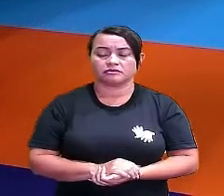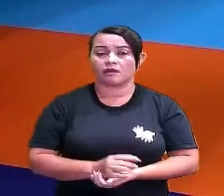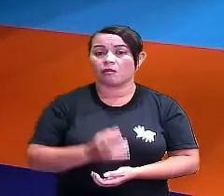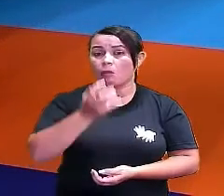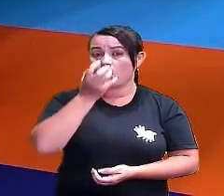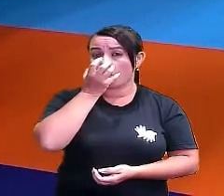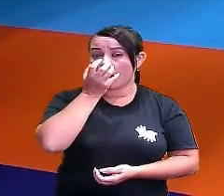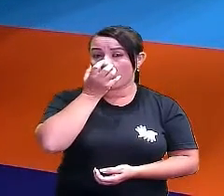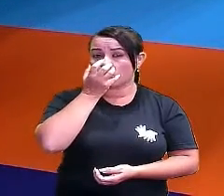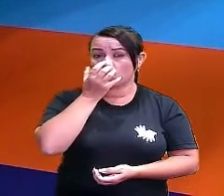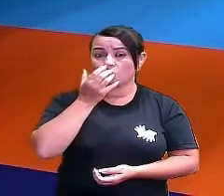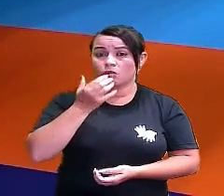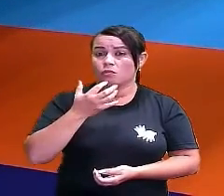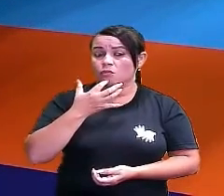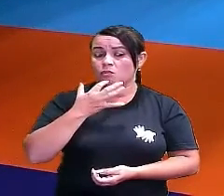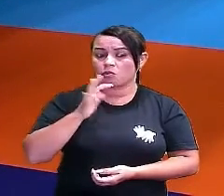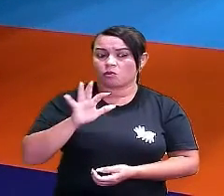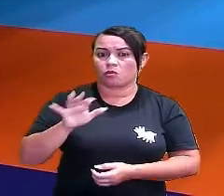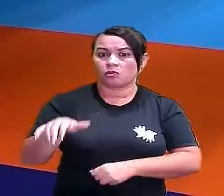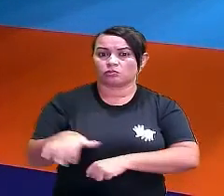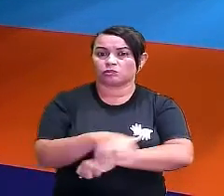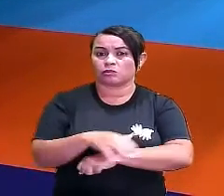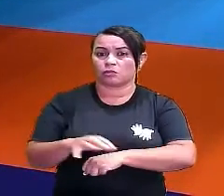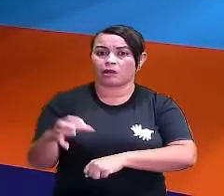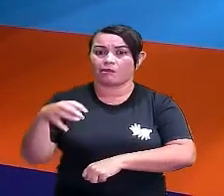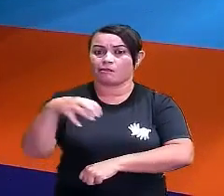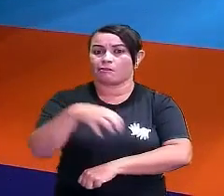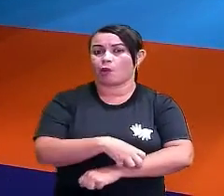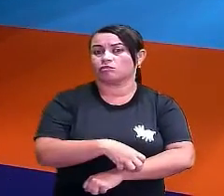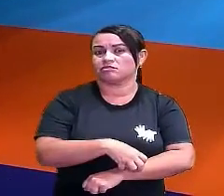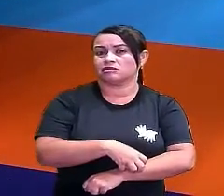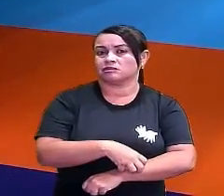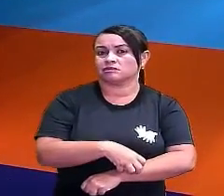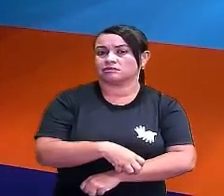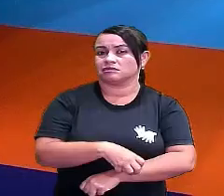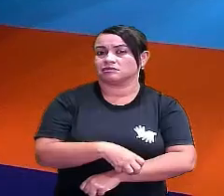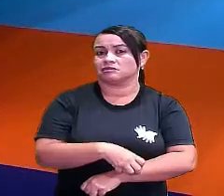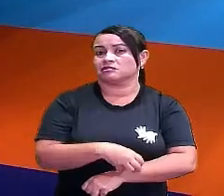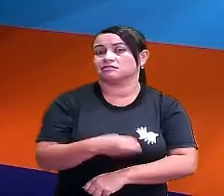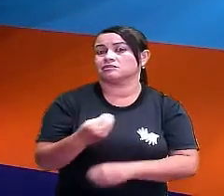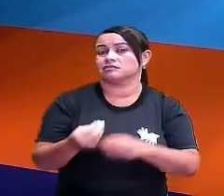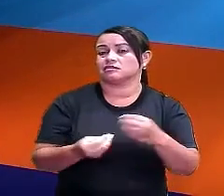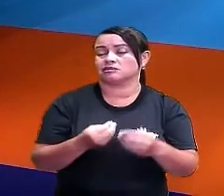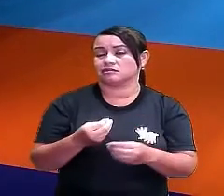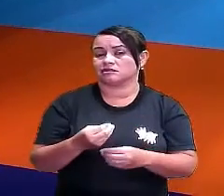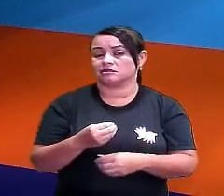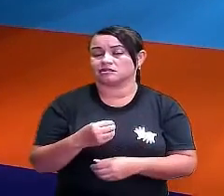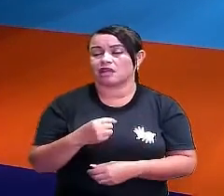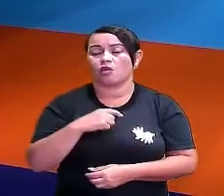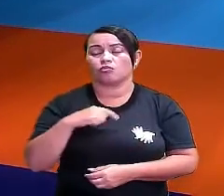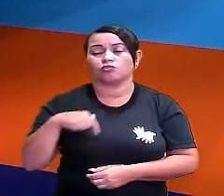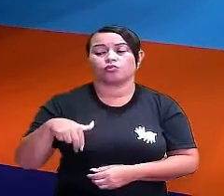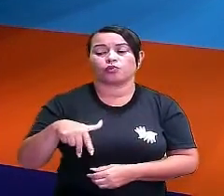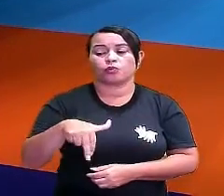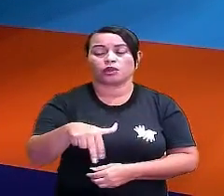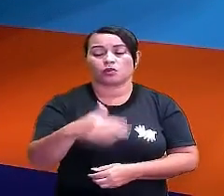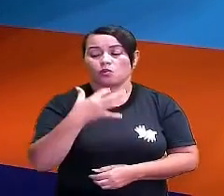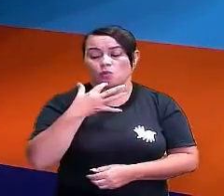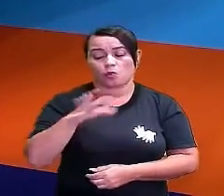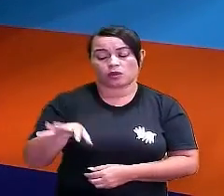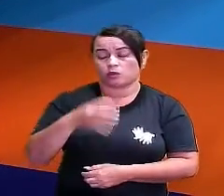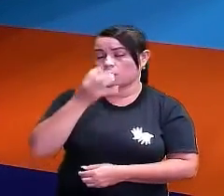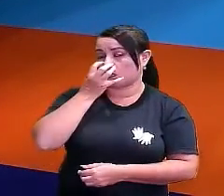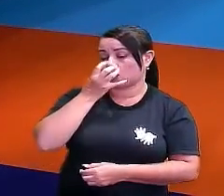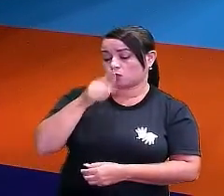cãozinho desconhecido se eu mexer com ele na rua. E aí, eu tenho um cãozinho, eu não conheço esse